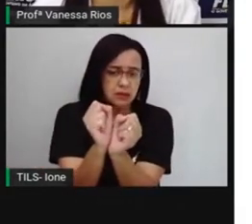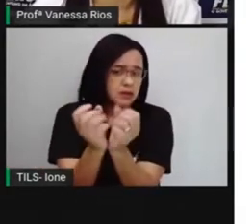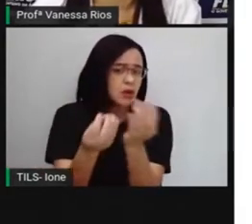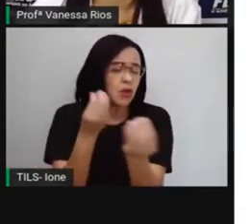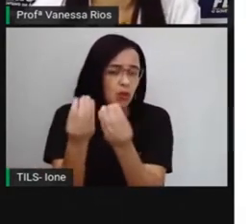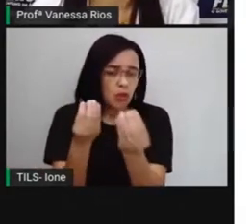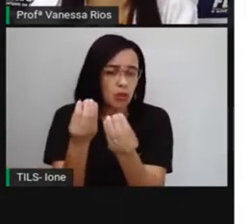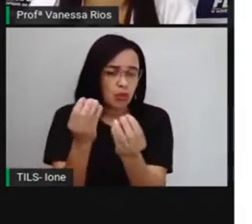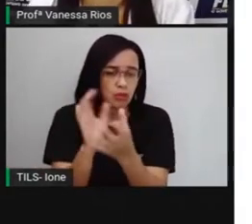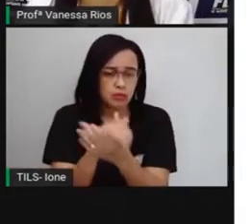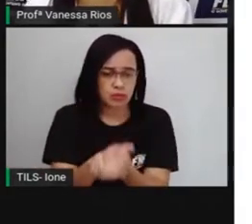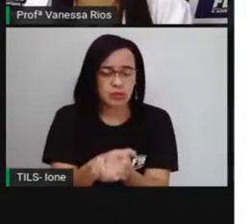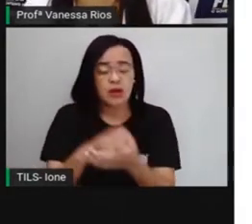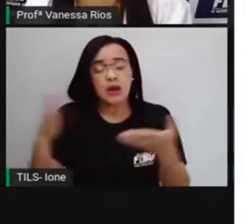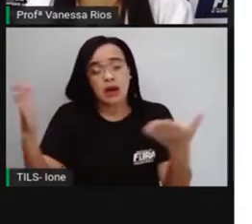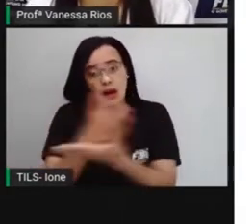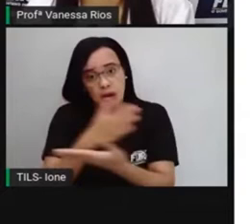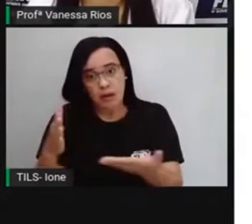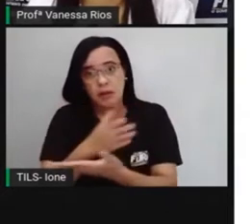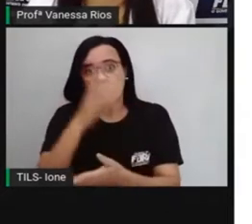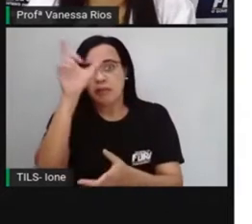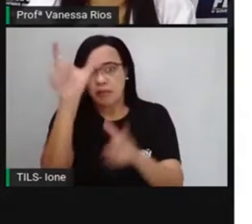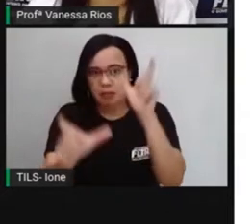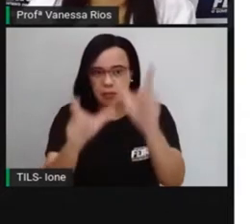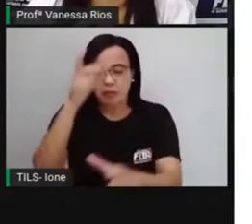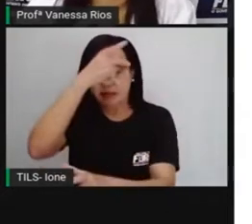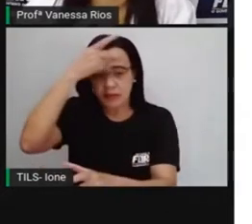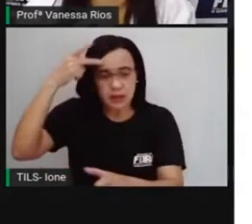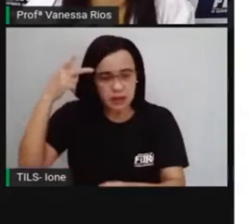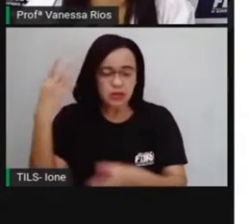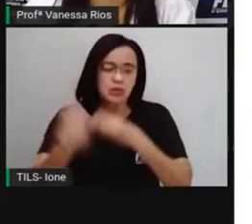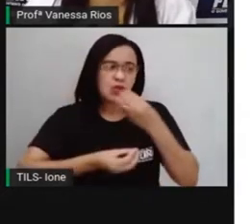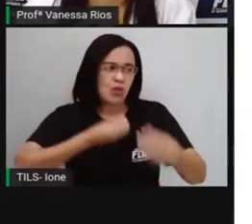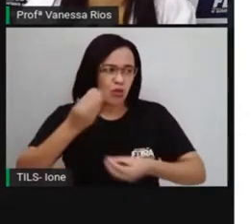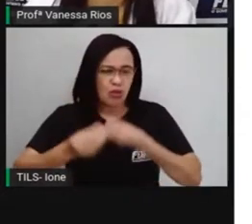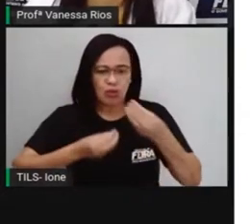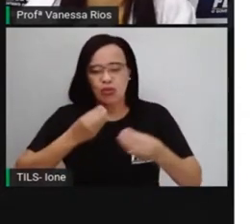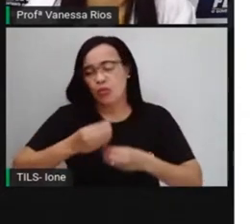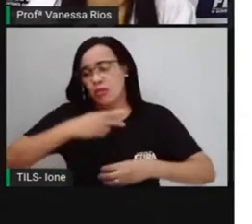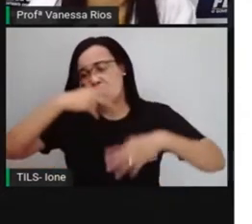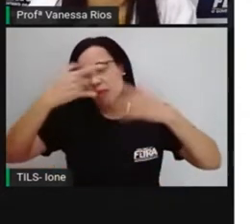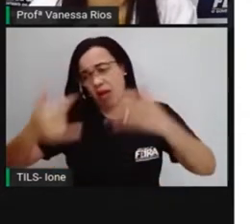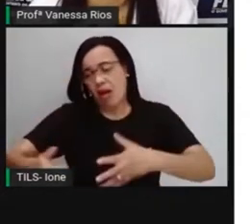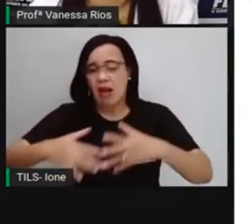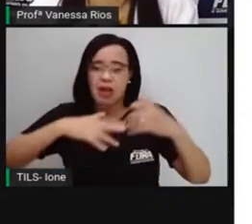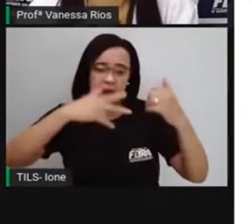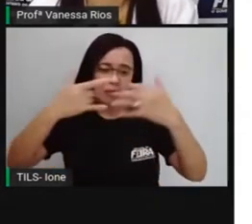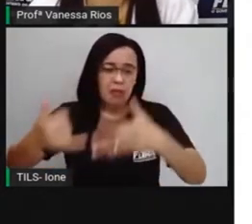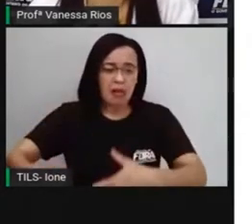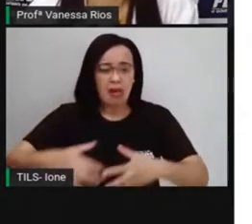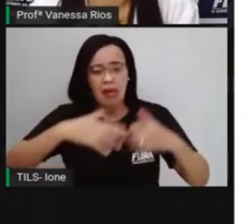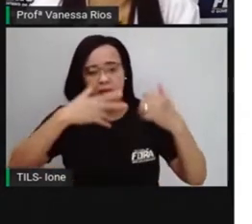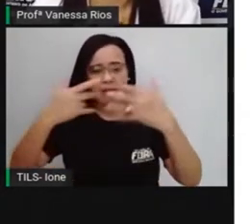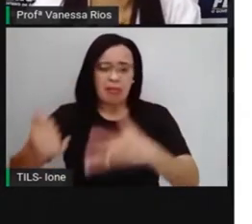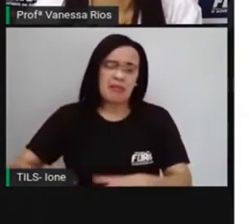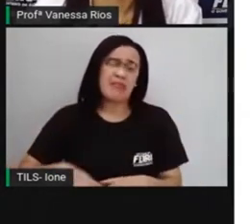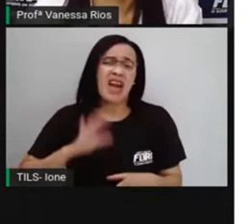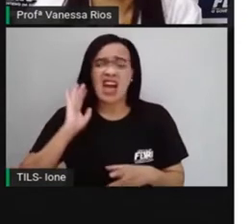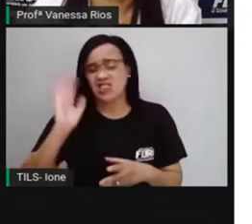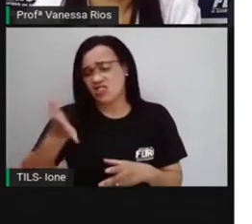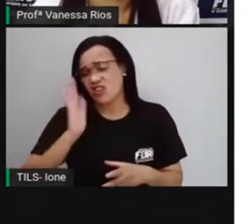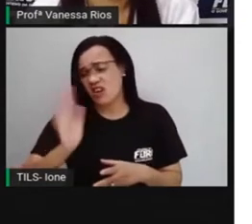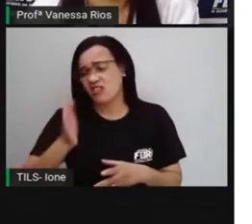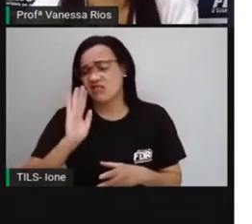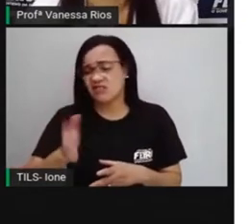fala em escravos, né, em escravizados em nosso país, que isso já é um processo que acontecia lá na